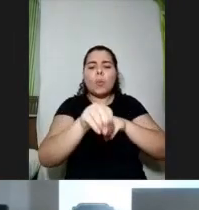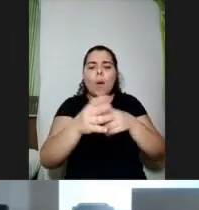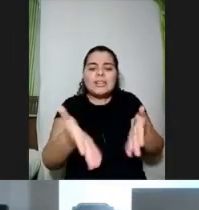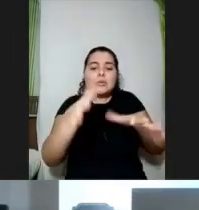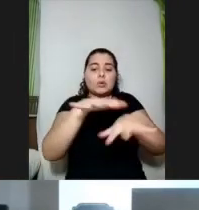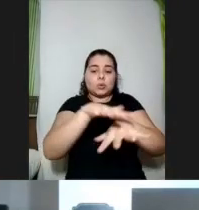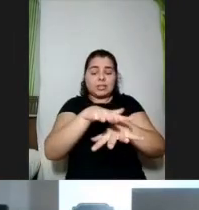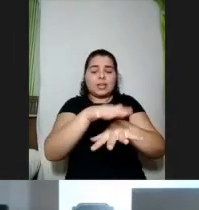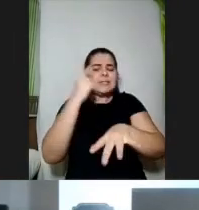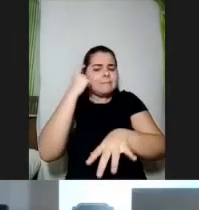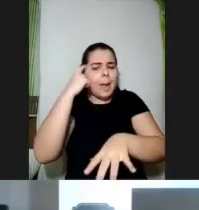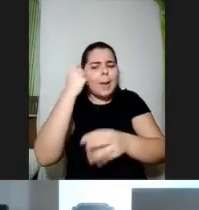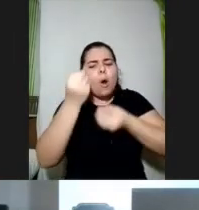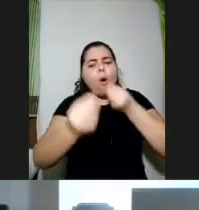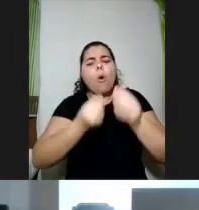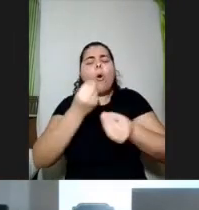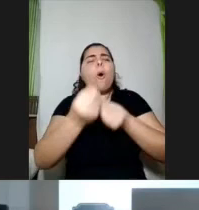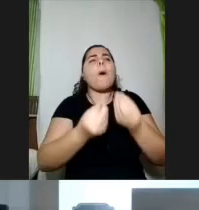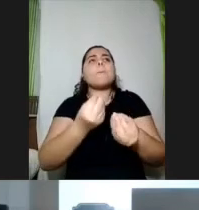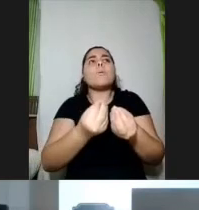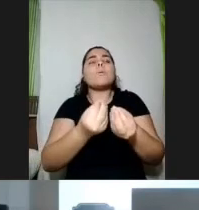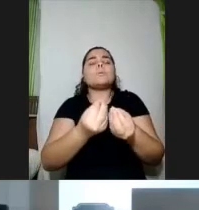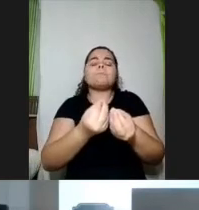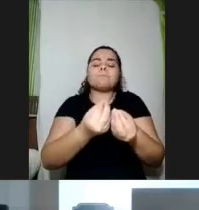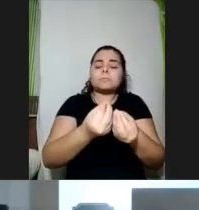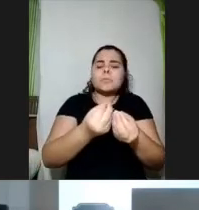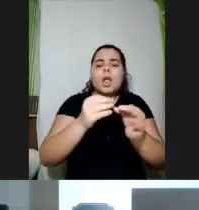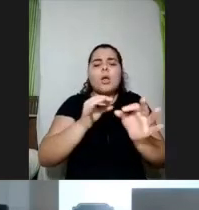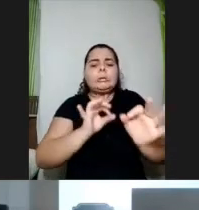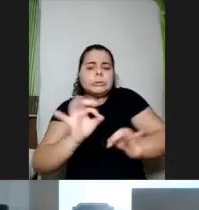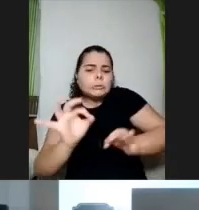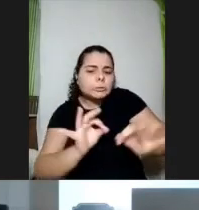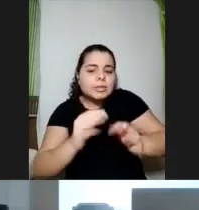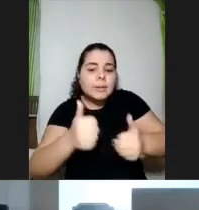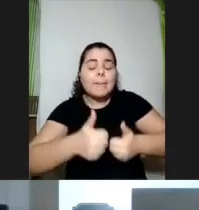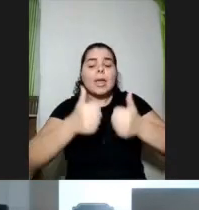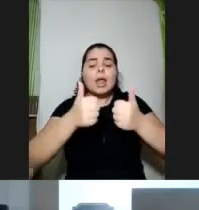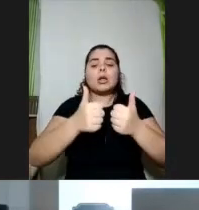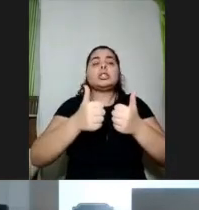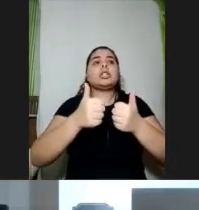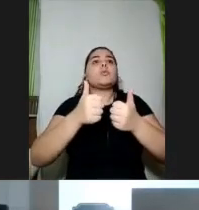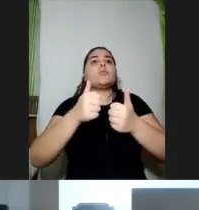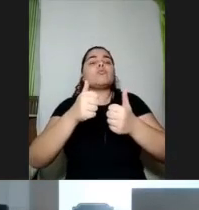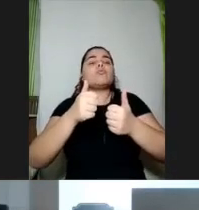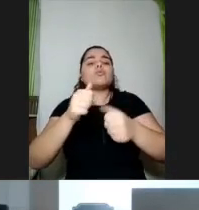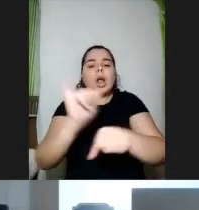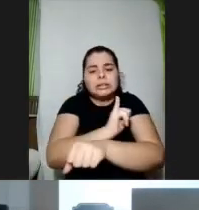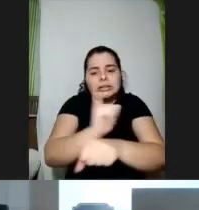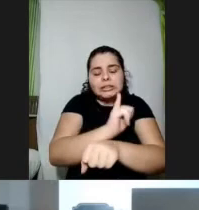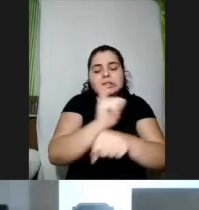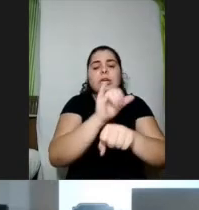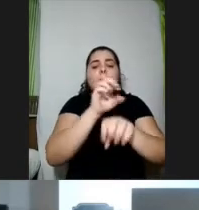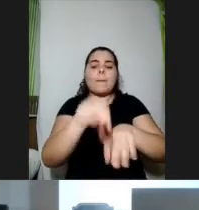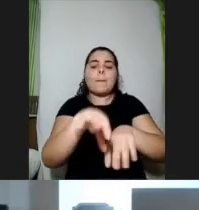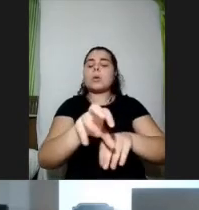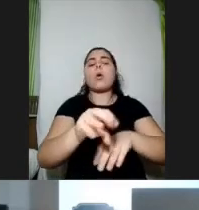pensando como é que a gente organiza melhor, né, os nossos recursos pedagógicos, nossas estratégias